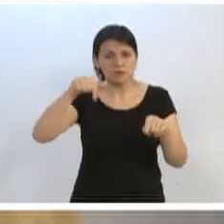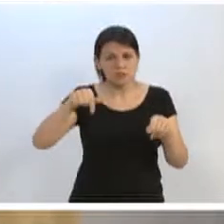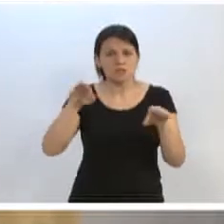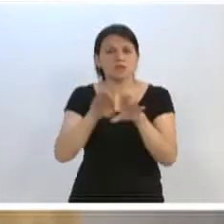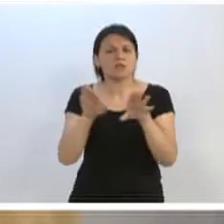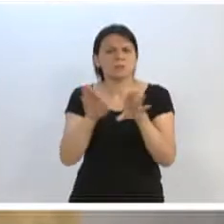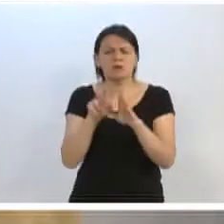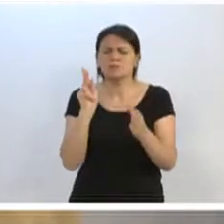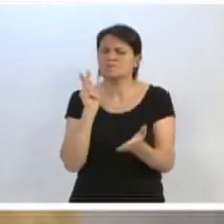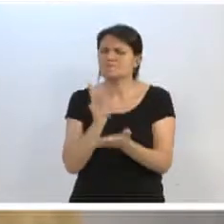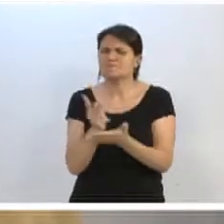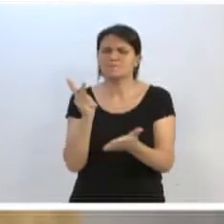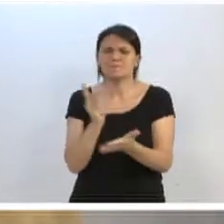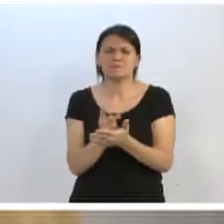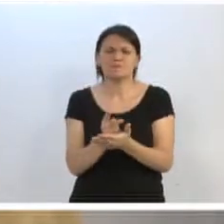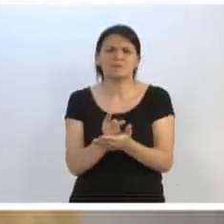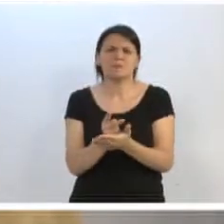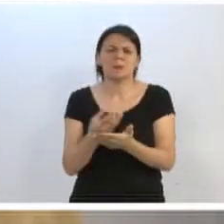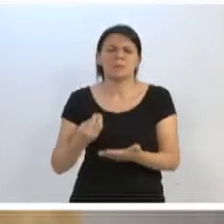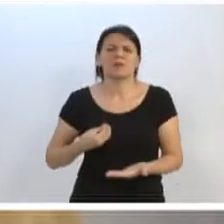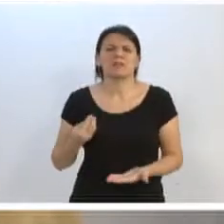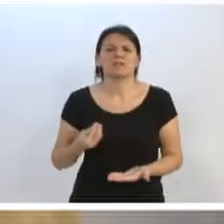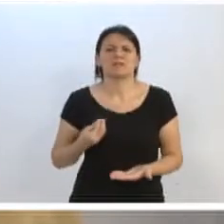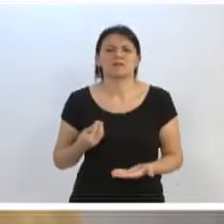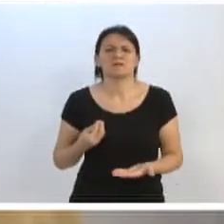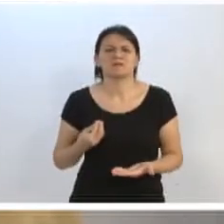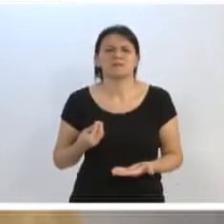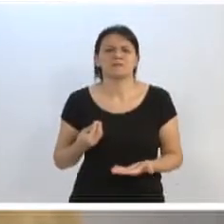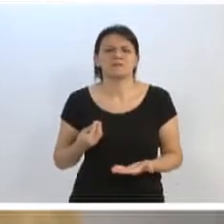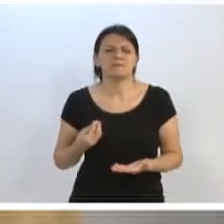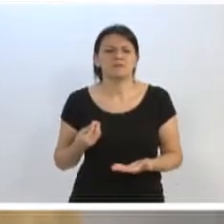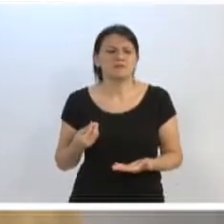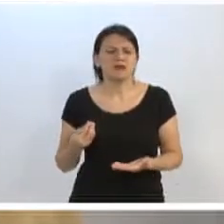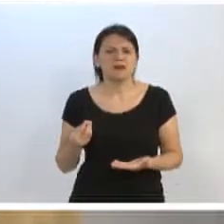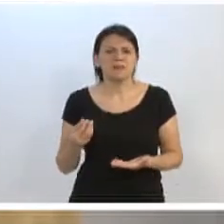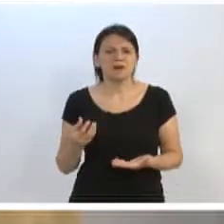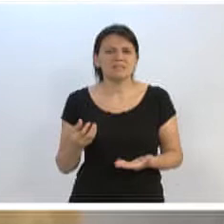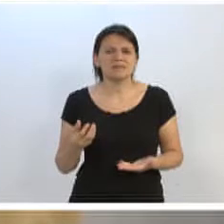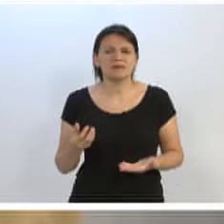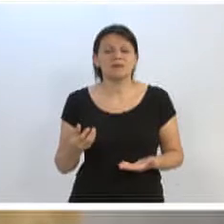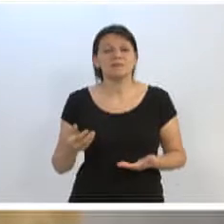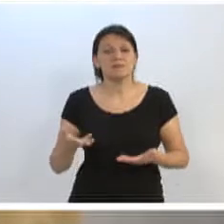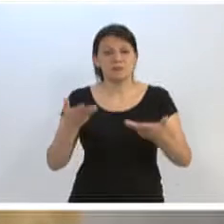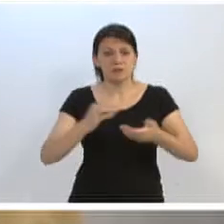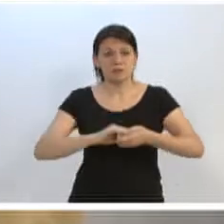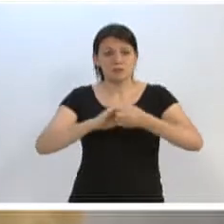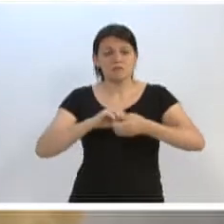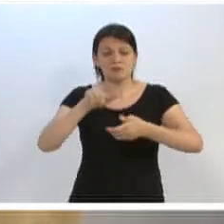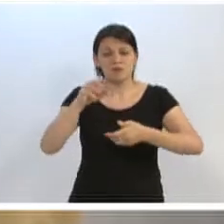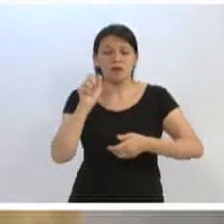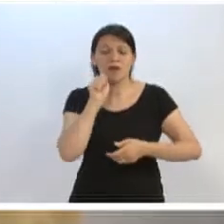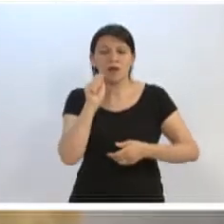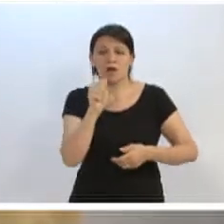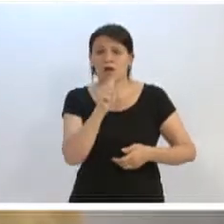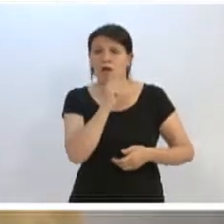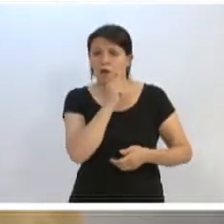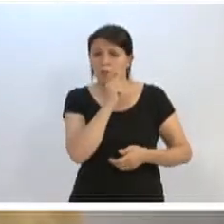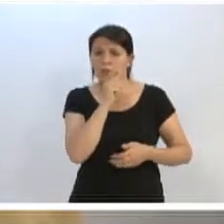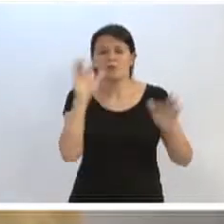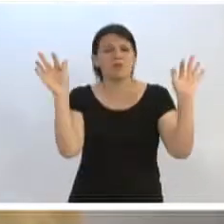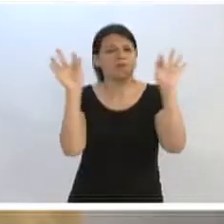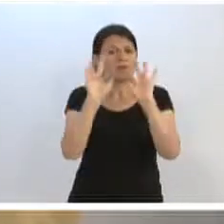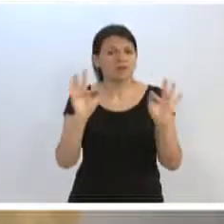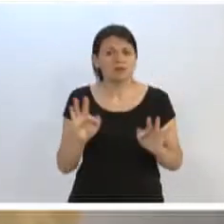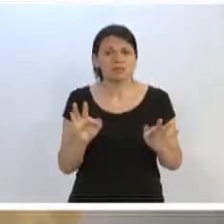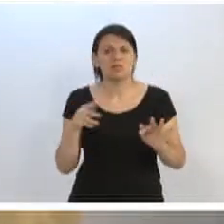sempre, sempre extremamente presentes. Desejo também ao deputado Ricardo Alba, que estava aqui, muita felicidade na condição